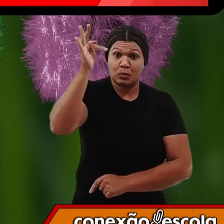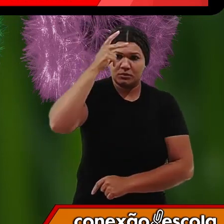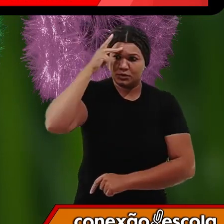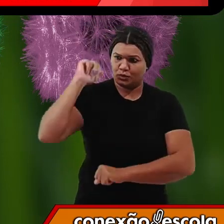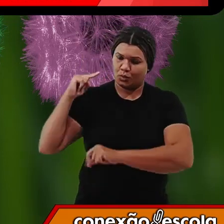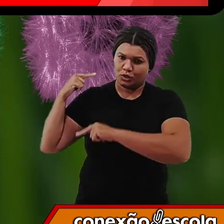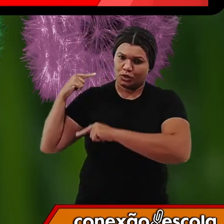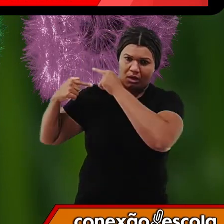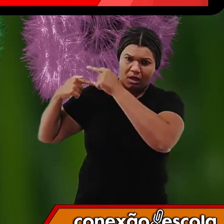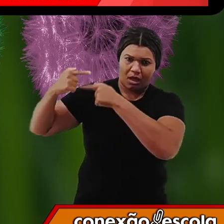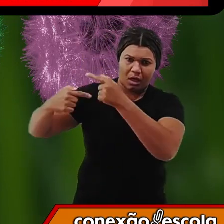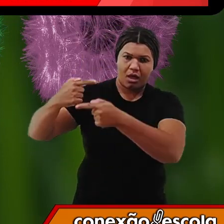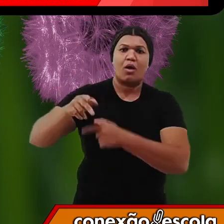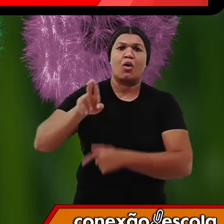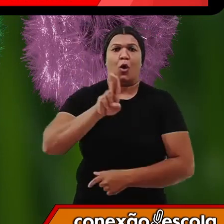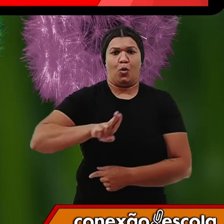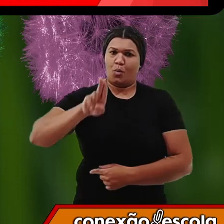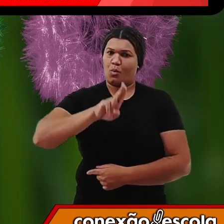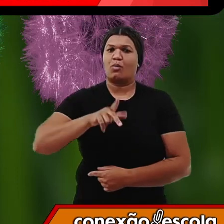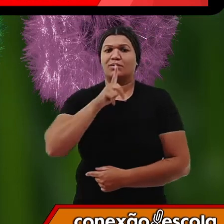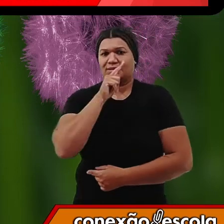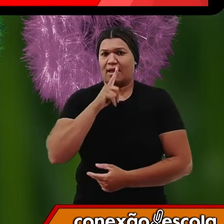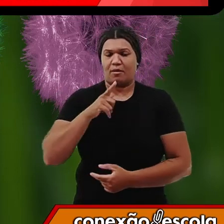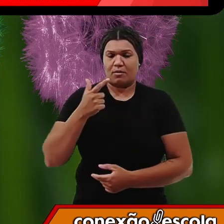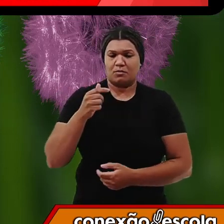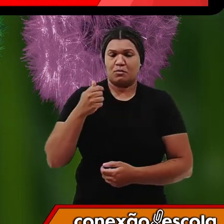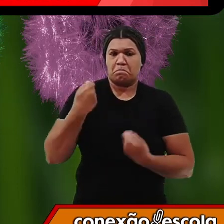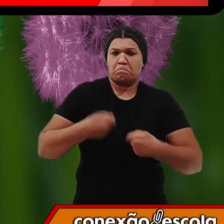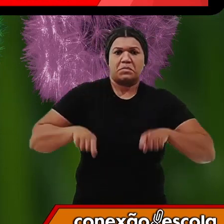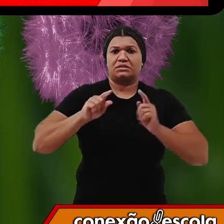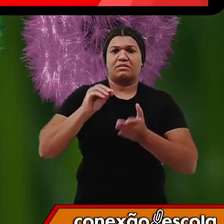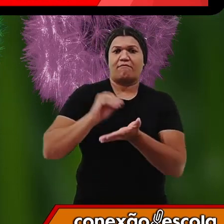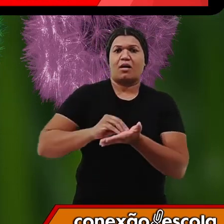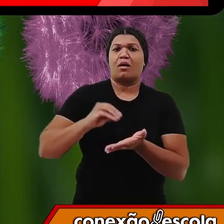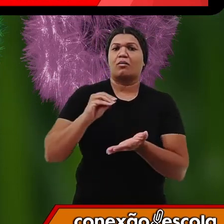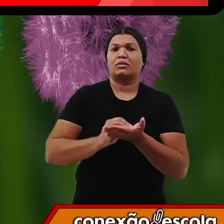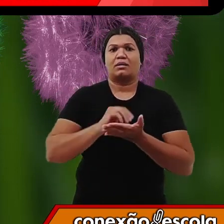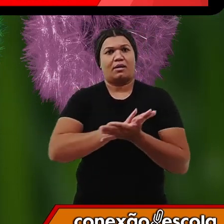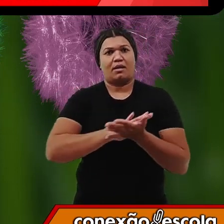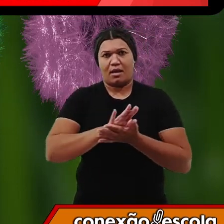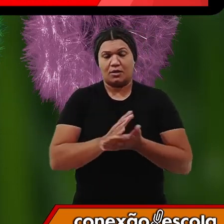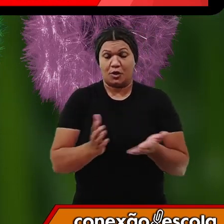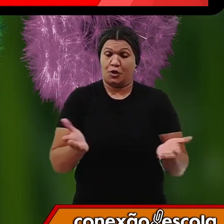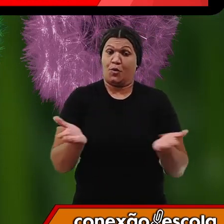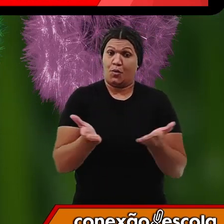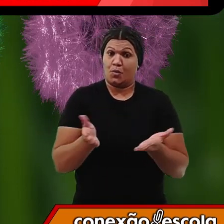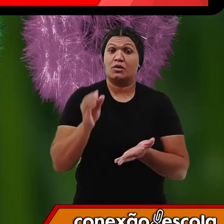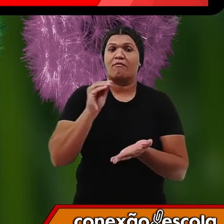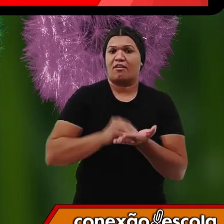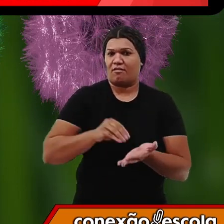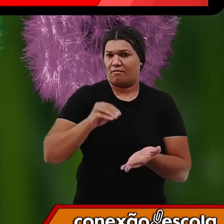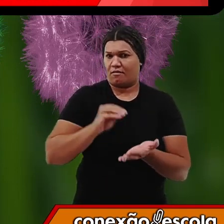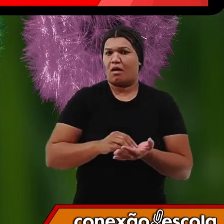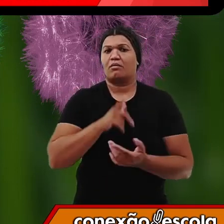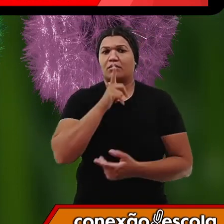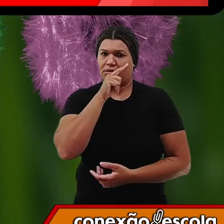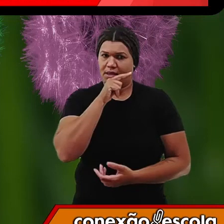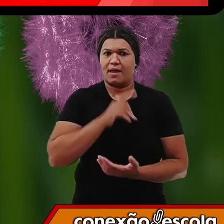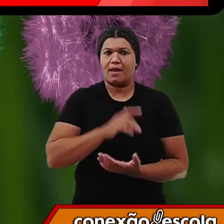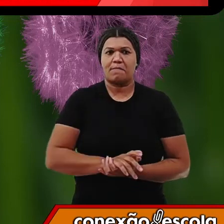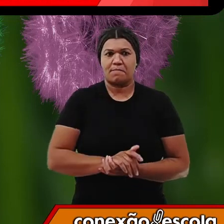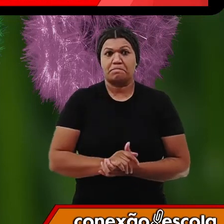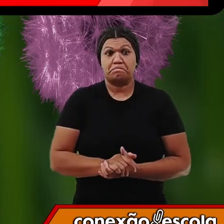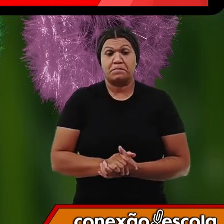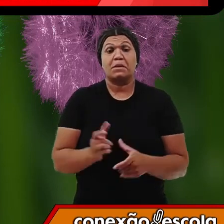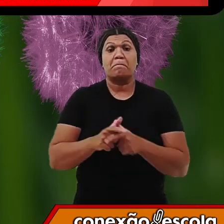a água sem que ela falte. Nós sabemos que, na atualidade, falta água disponível para o consumo humano. E grande